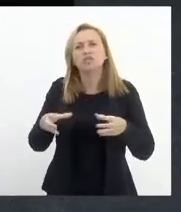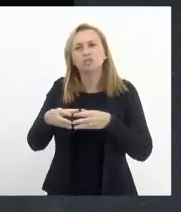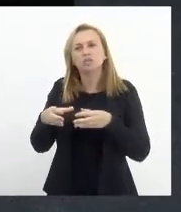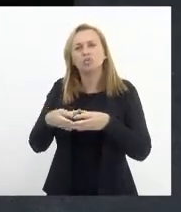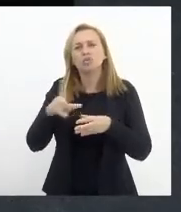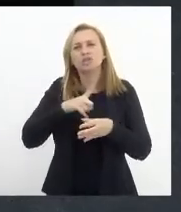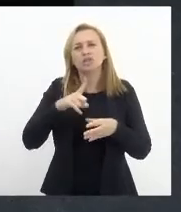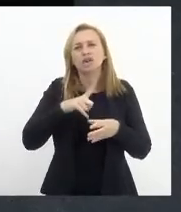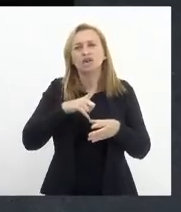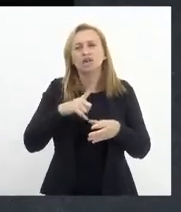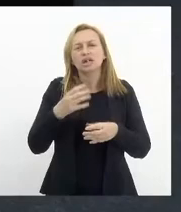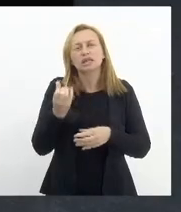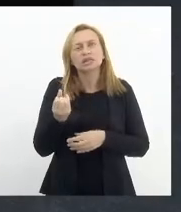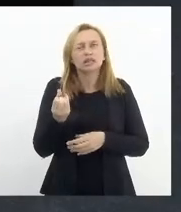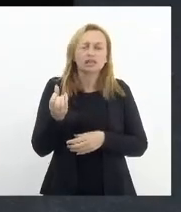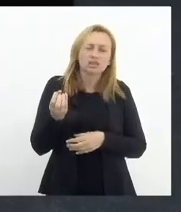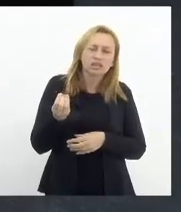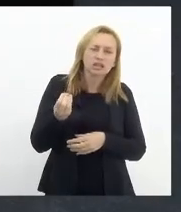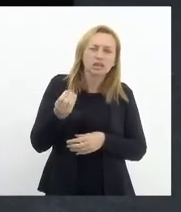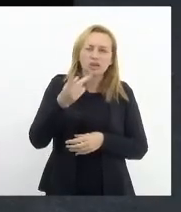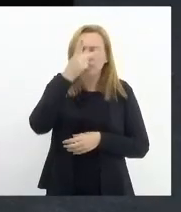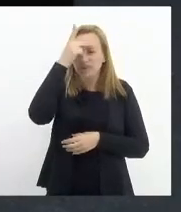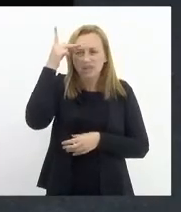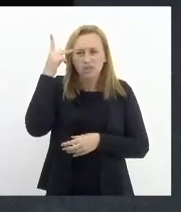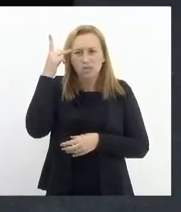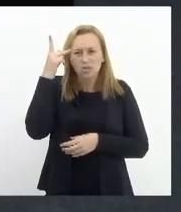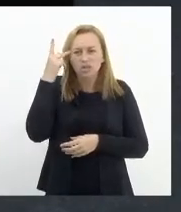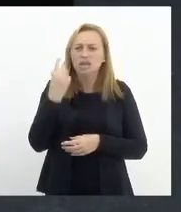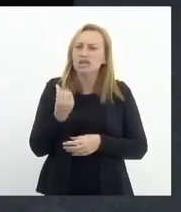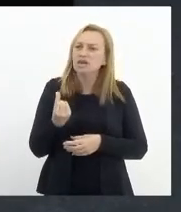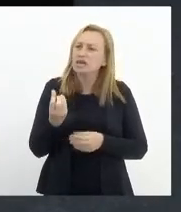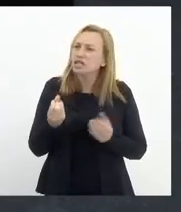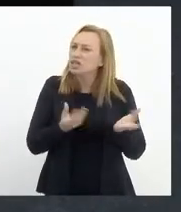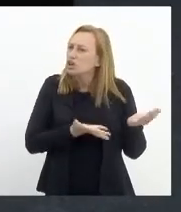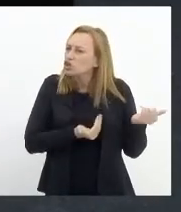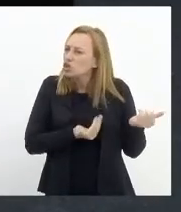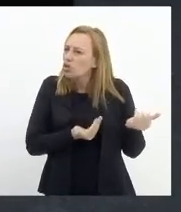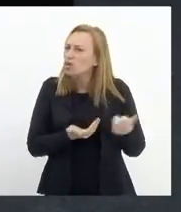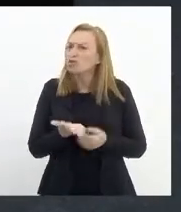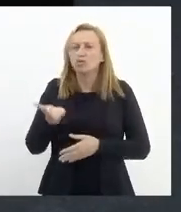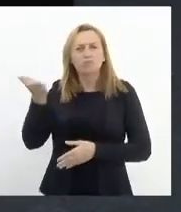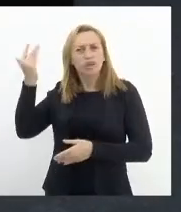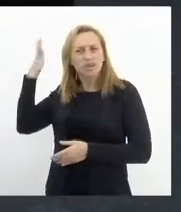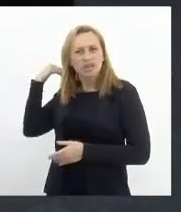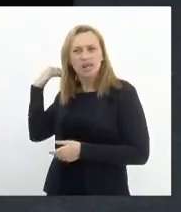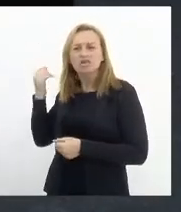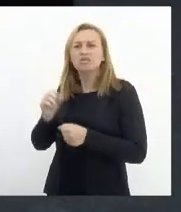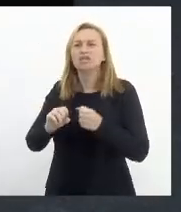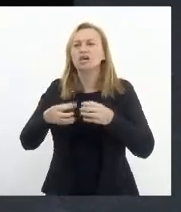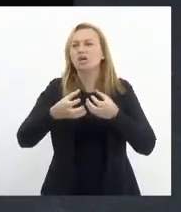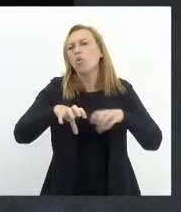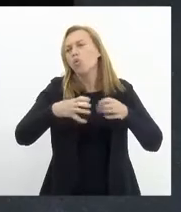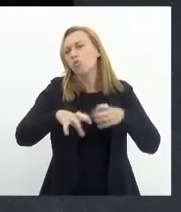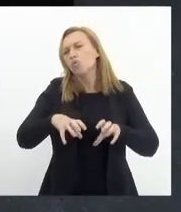de 60 pessoas, de 60 jovens que na época fizeram concurso público e